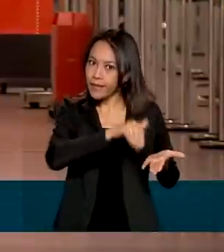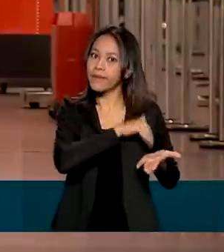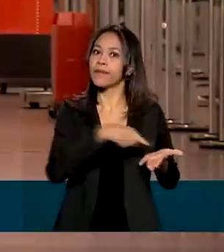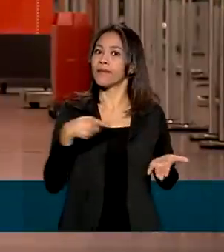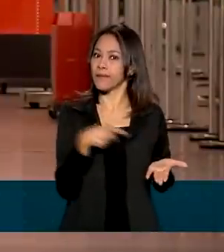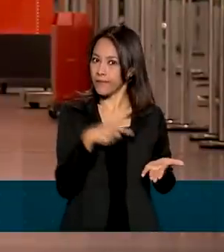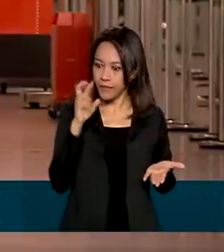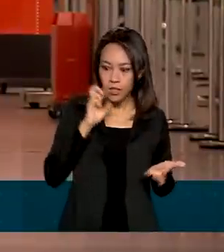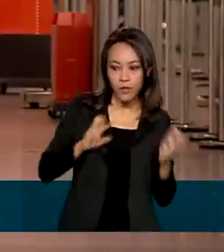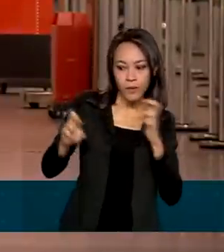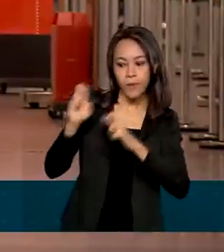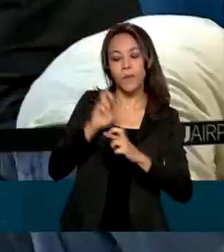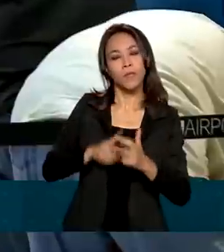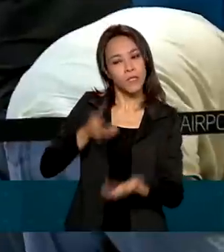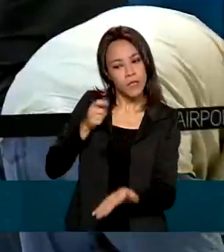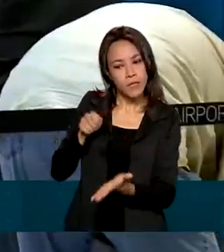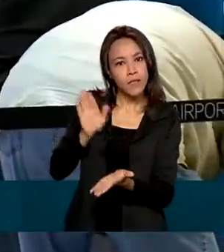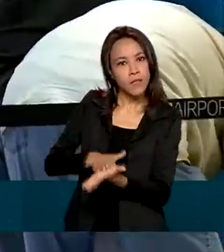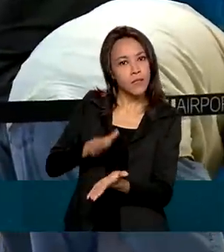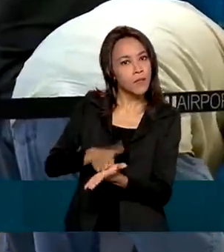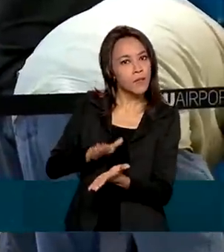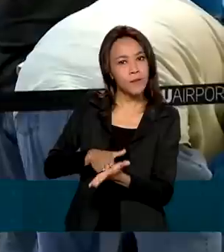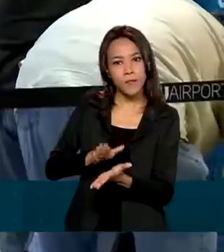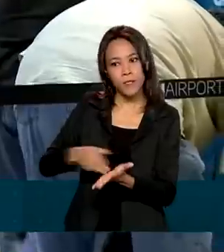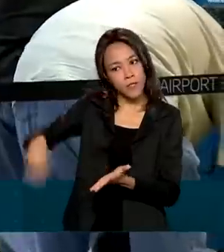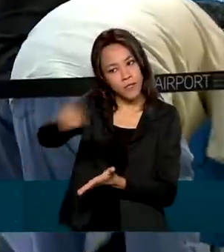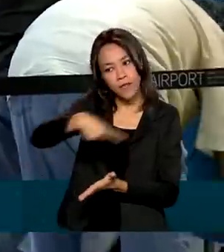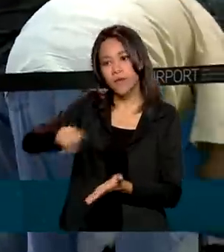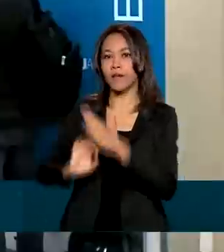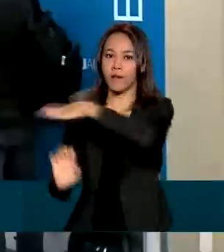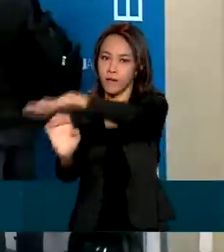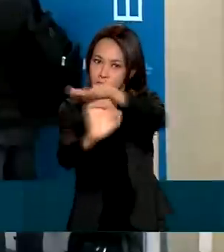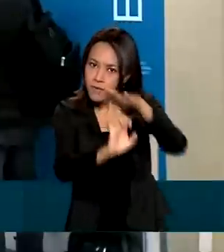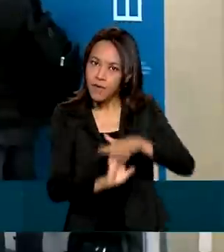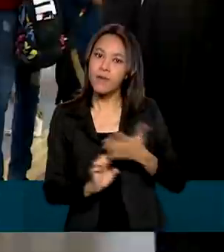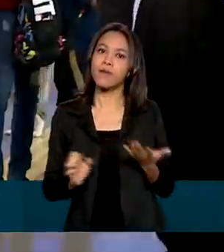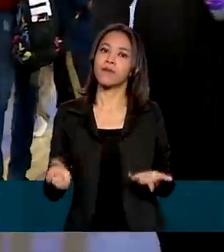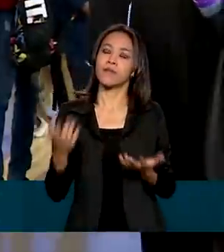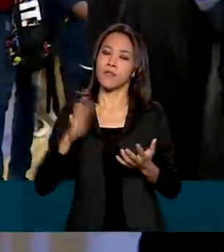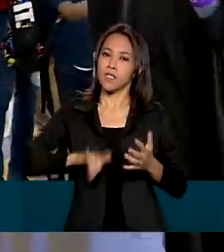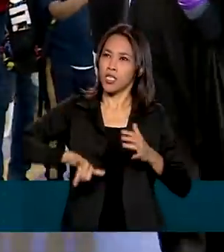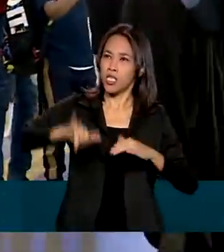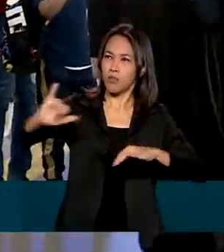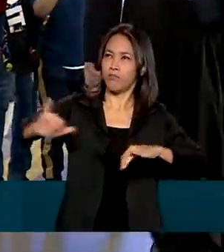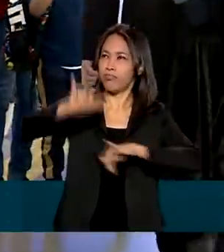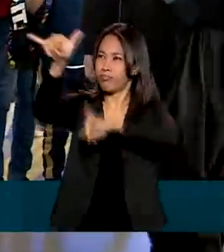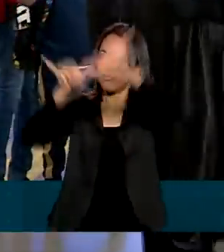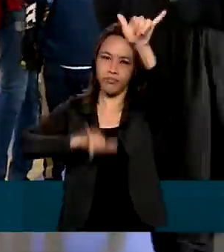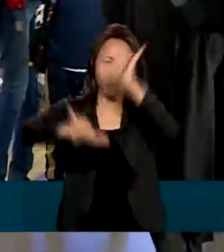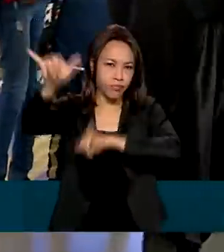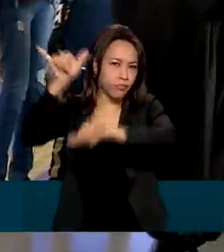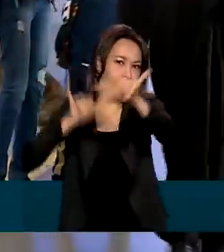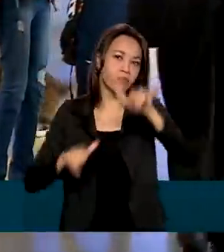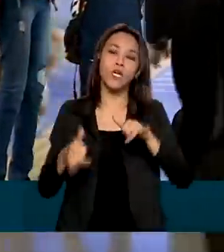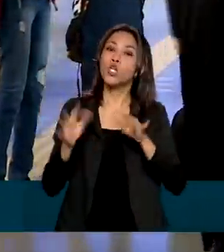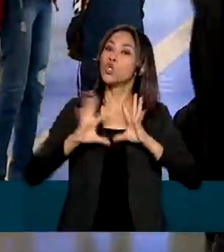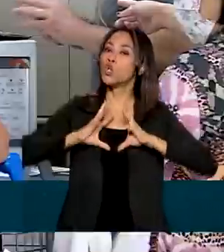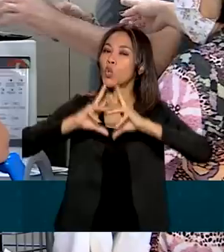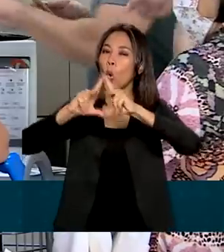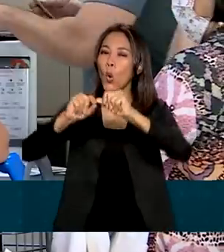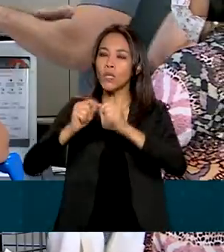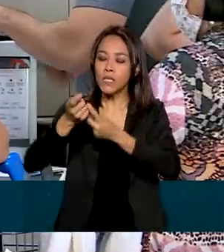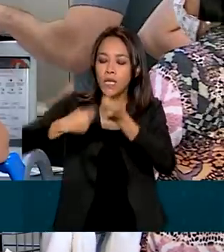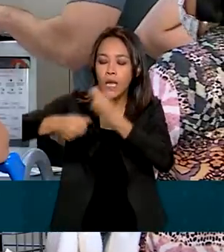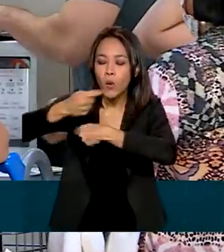Consumidor passou a exigir que as agências e empresas aéreas informem todas as negociações